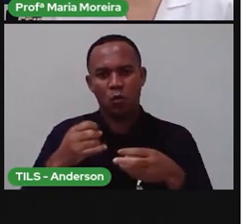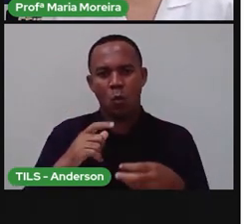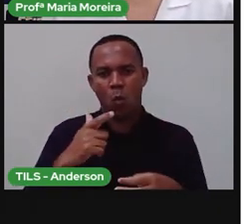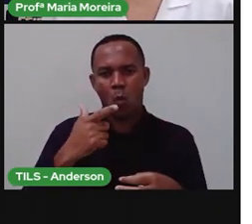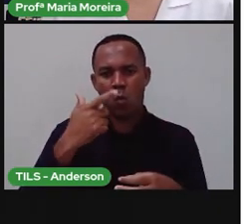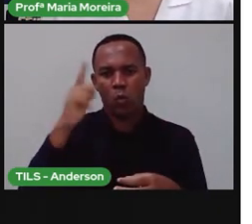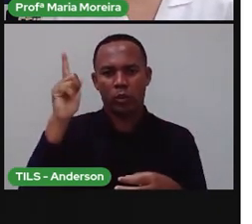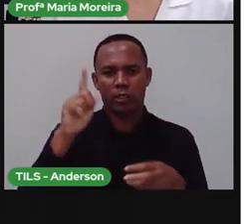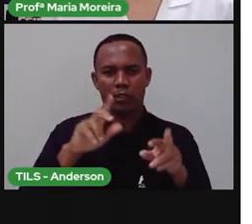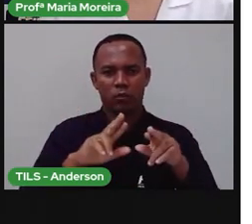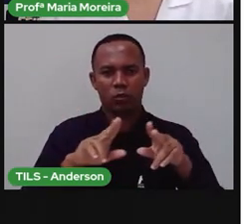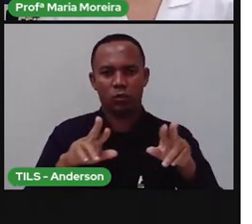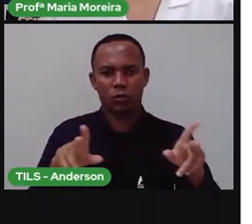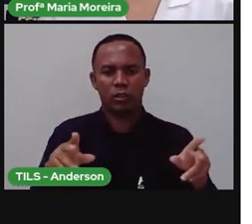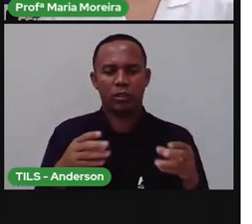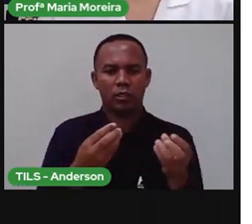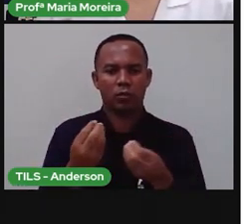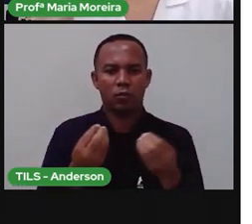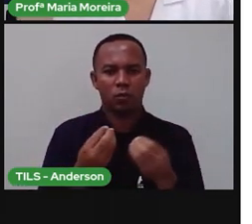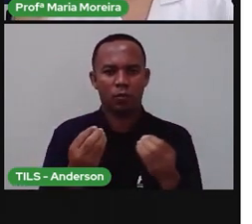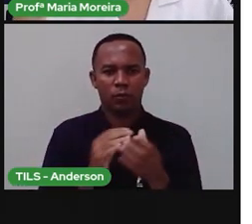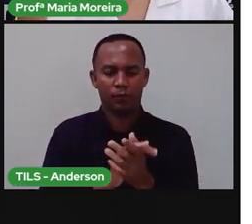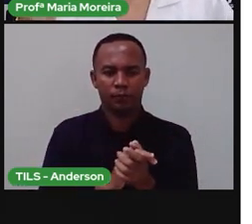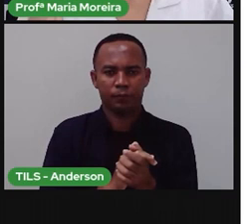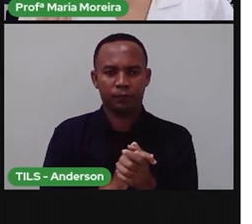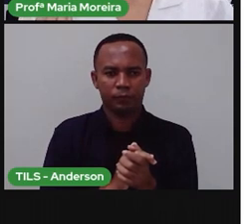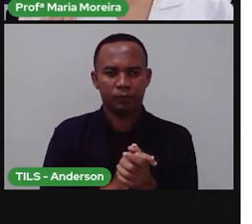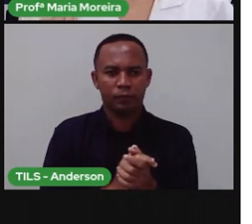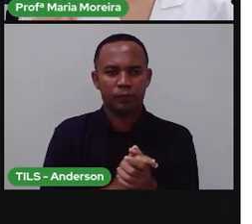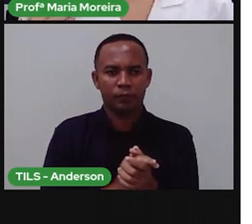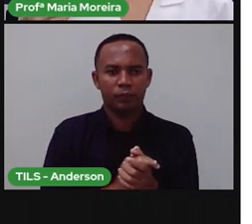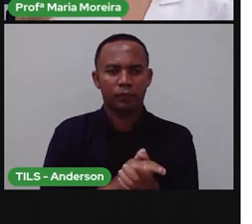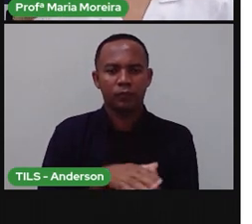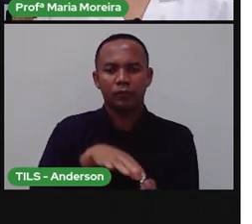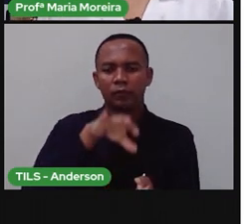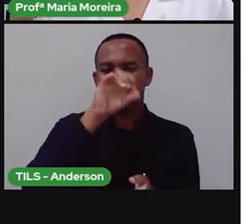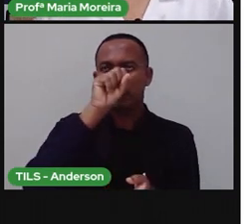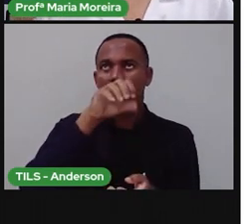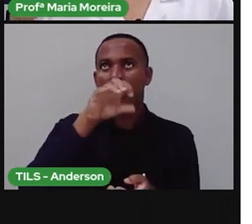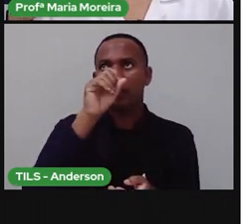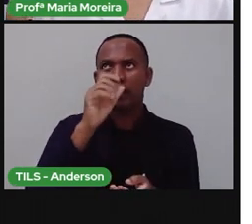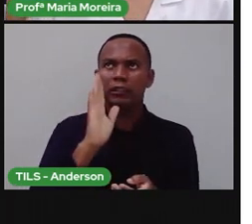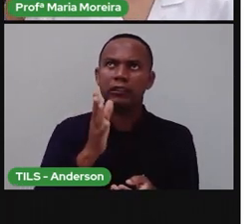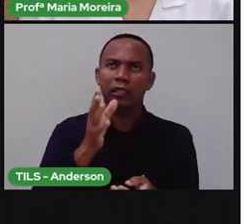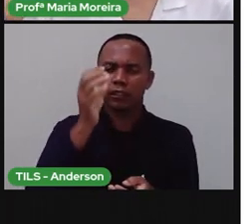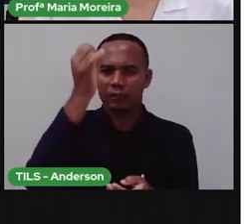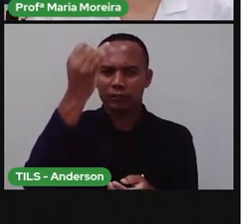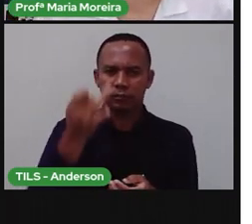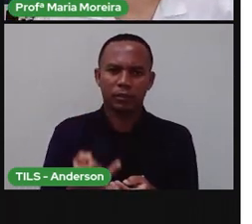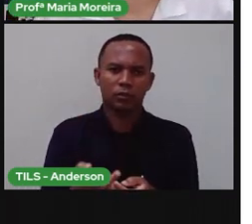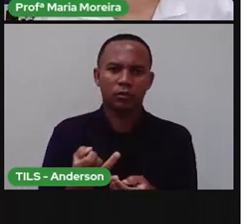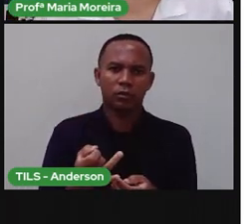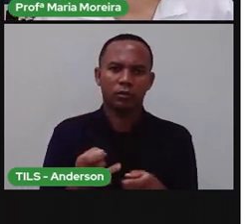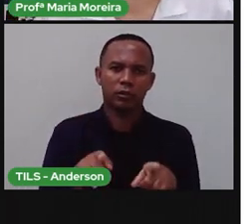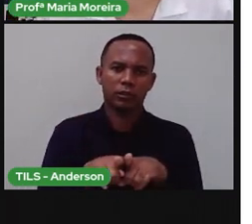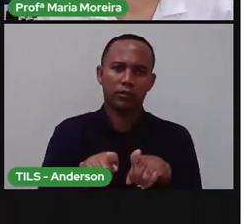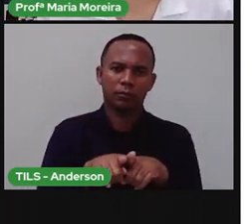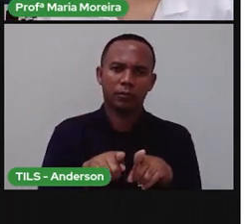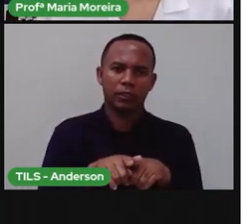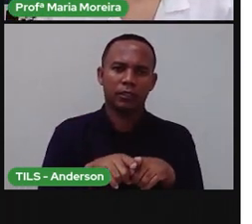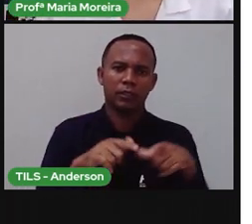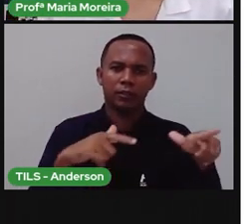serviços públicos, né? A questão da o quê? Do ar. E tem uma outra coisa que a gente também falou aqui, na nossa primeira